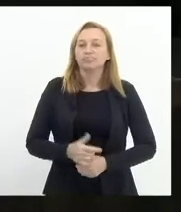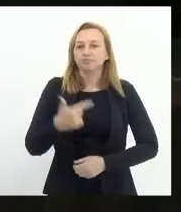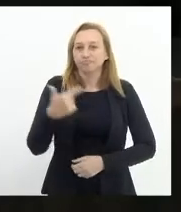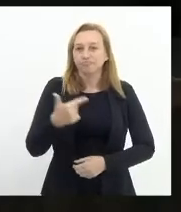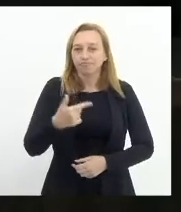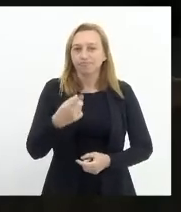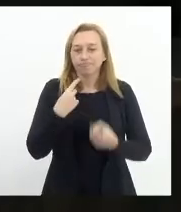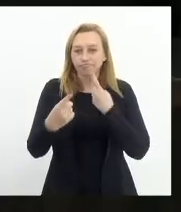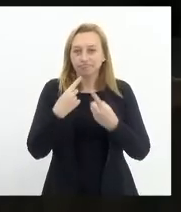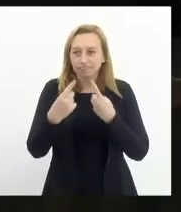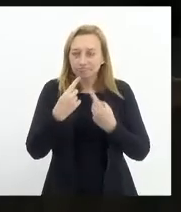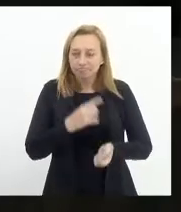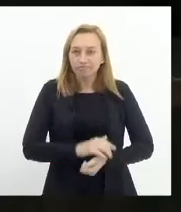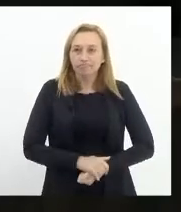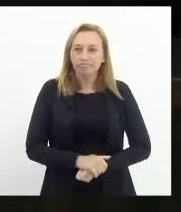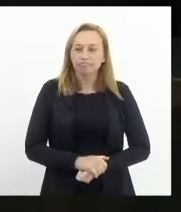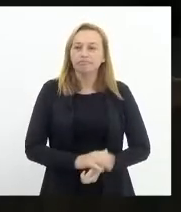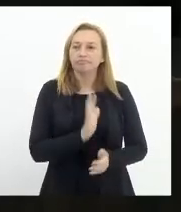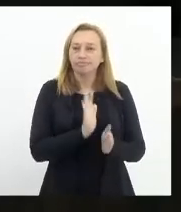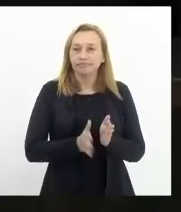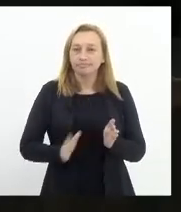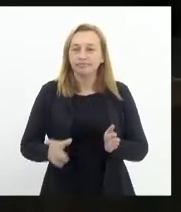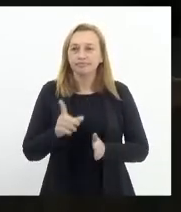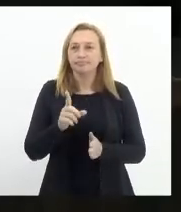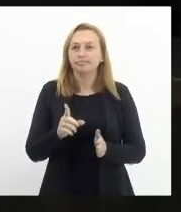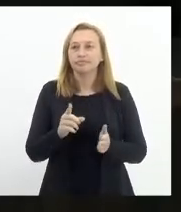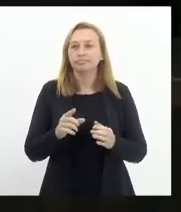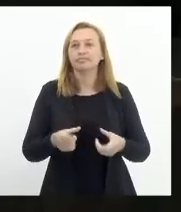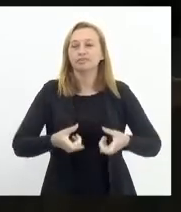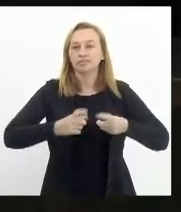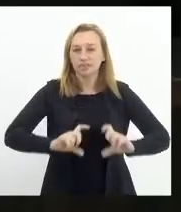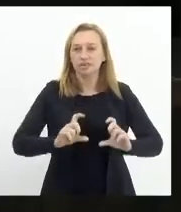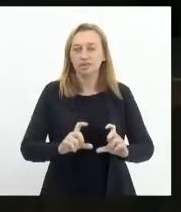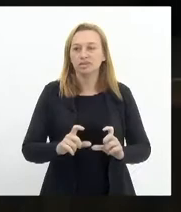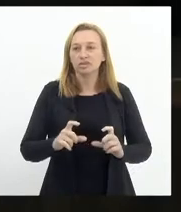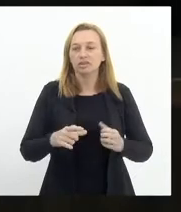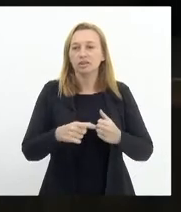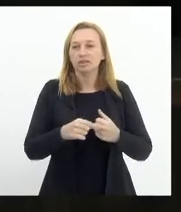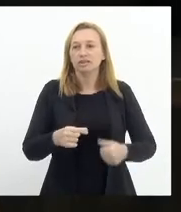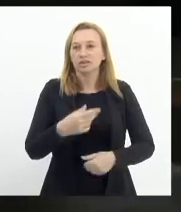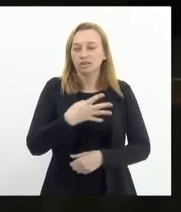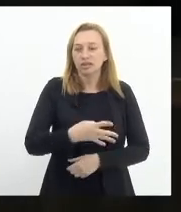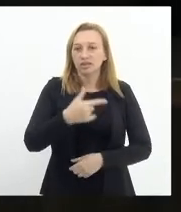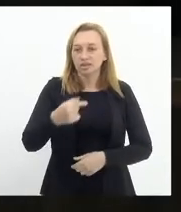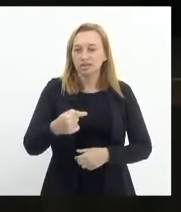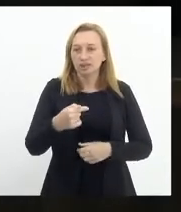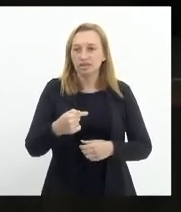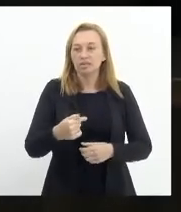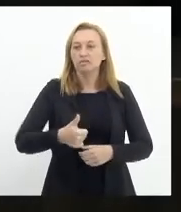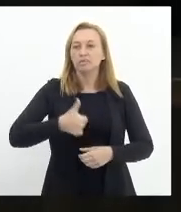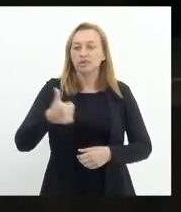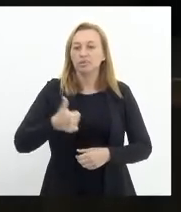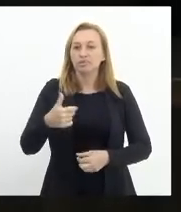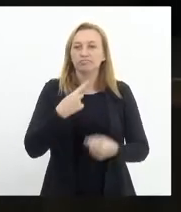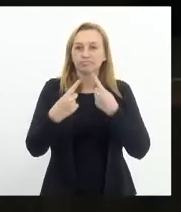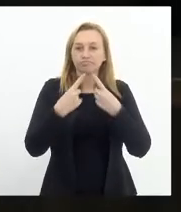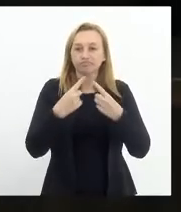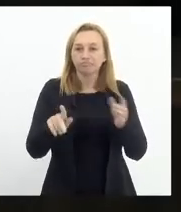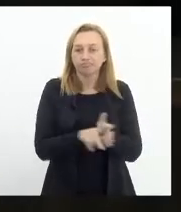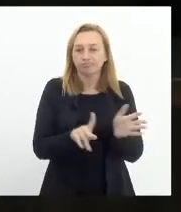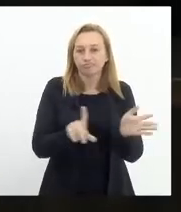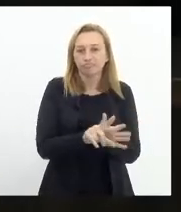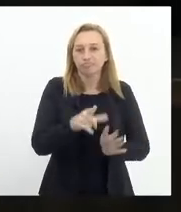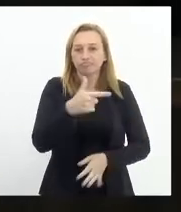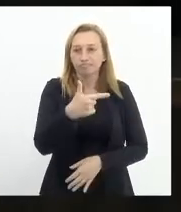discussão. Incluído na ordem do dia, de acordo com parágrafo primeiro do artigo 47, do regimento interno, em tramitação ordinária, em primeira discussão, projeto de lei